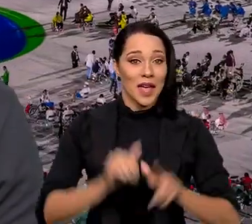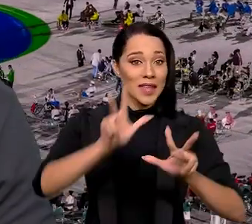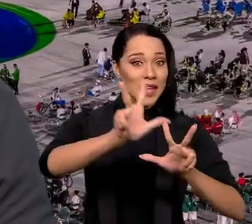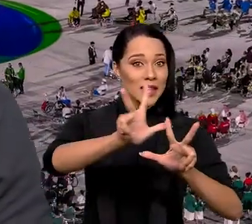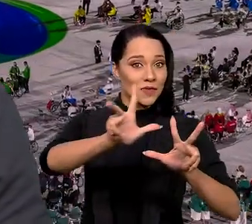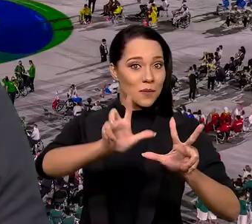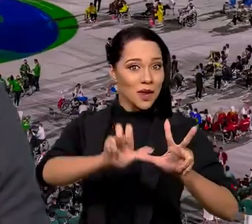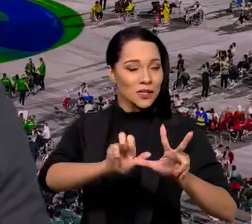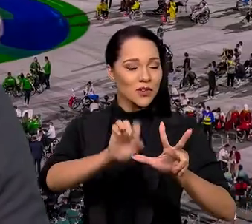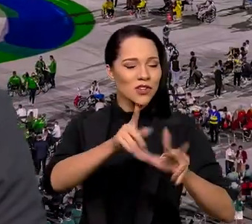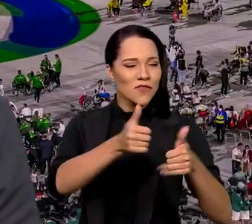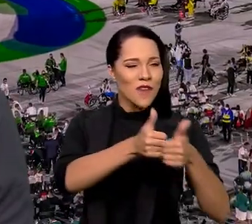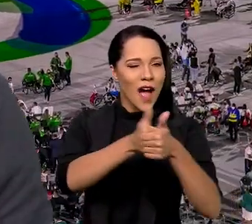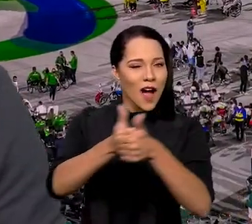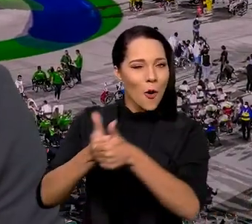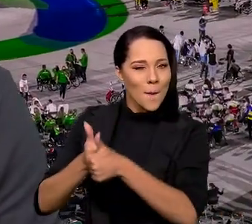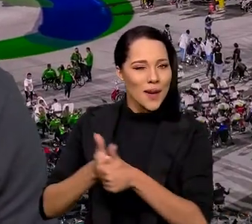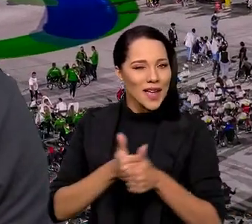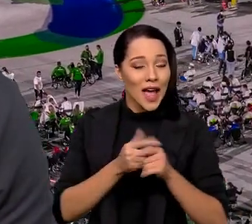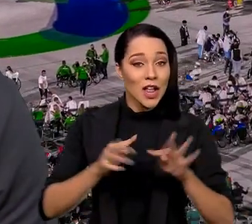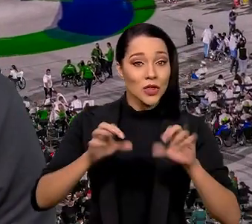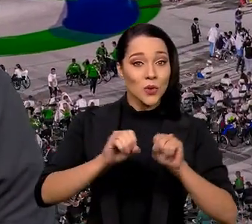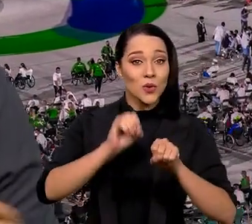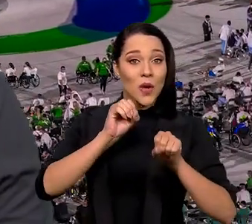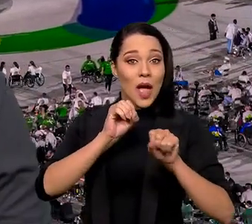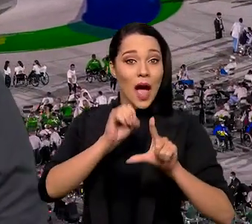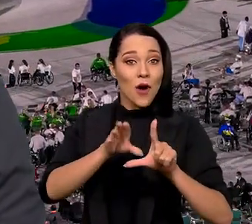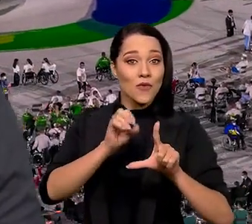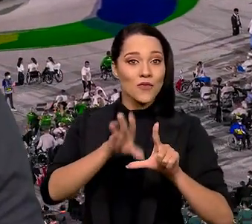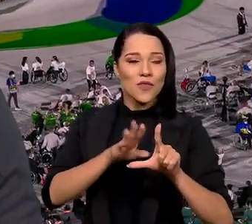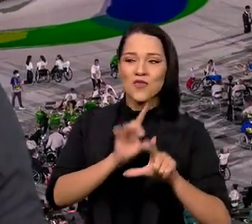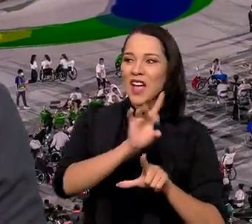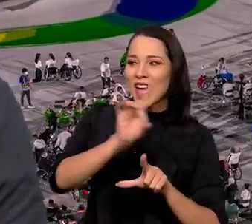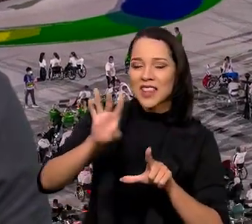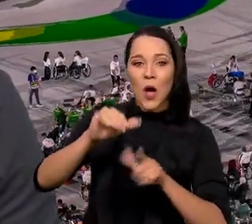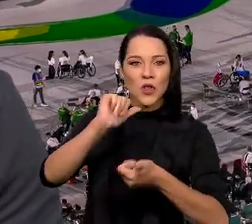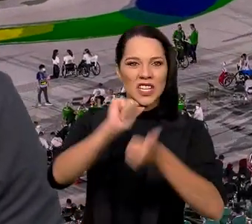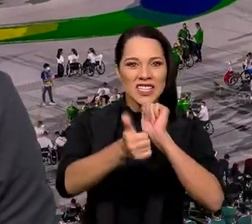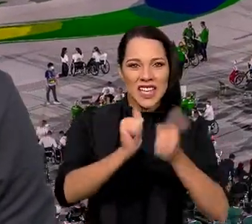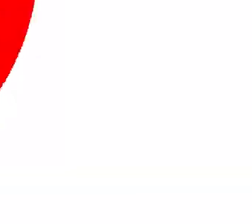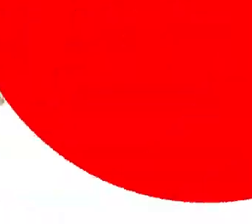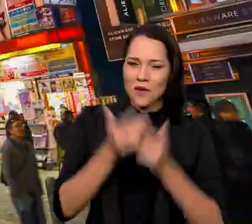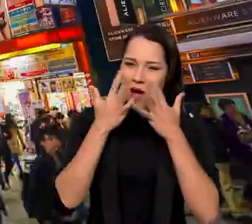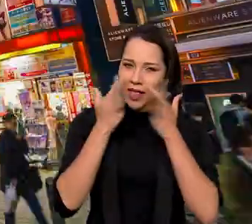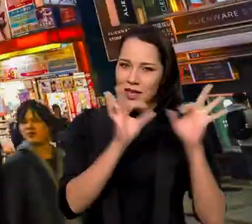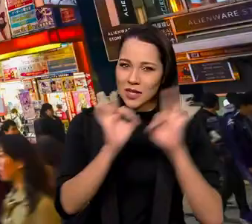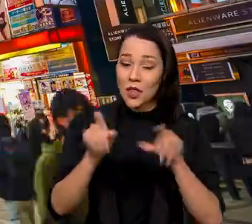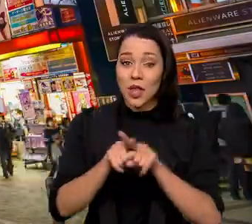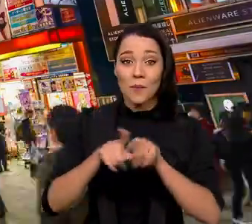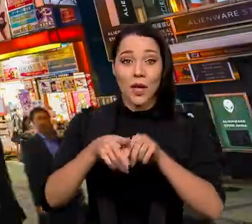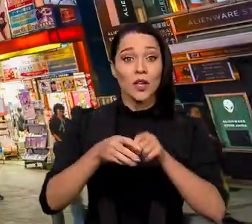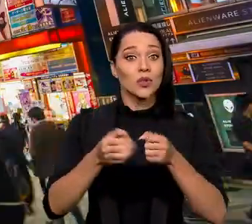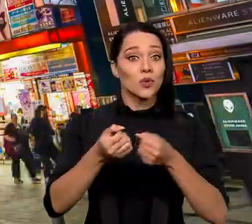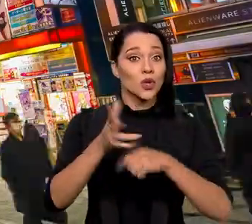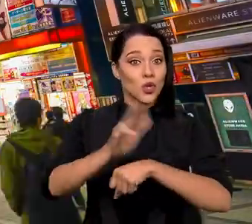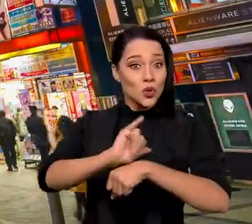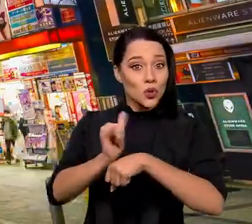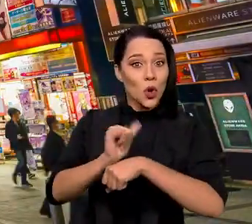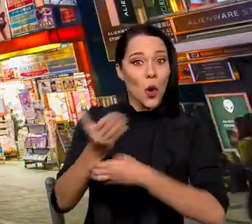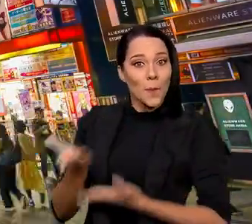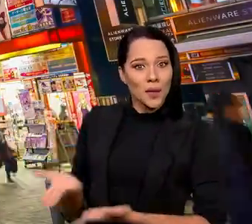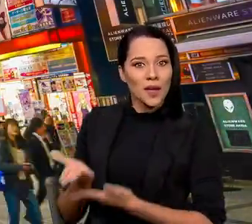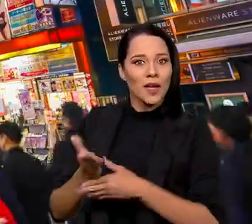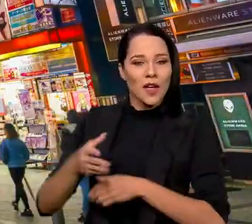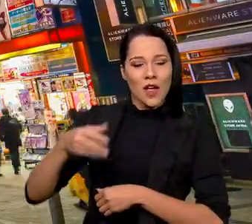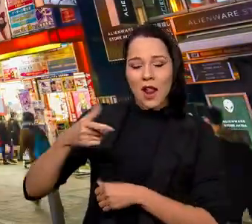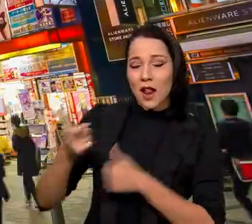E na TV Brasil, a gente vai acompanhar ao vivo o voo de cada um desses paratletas. Fica ligado também aqui no YouTube da Agência